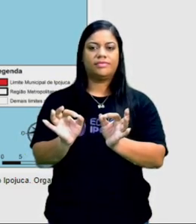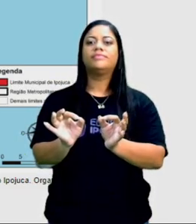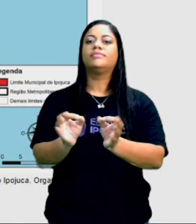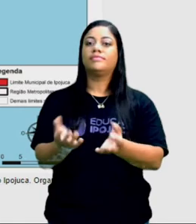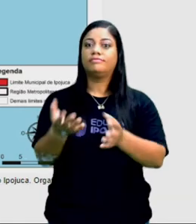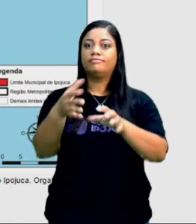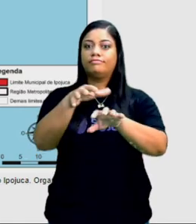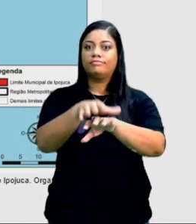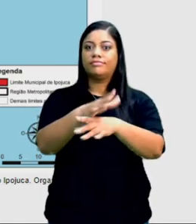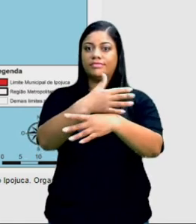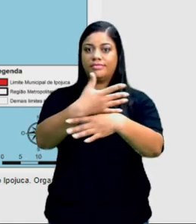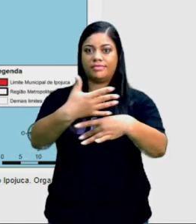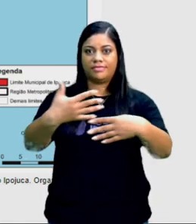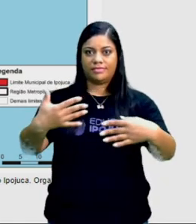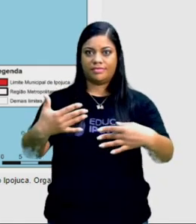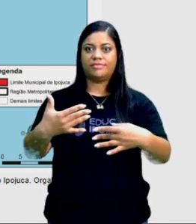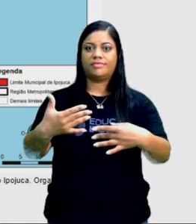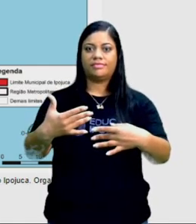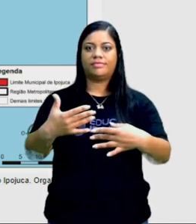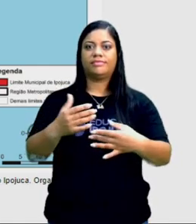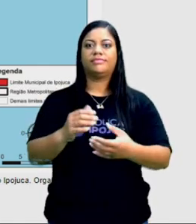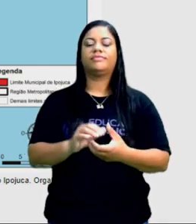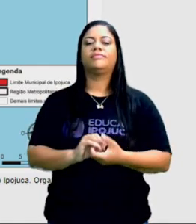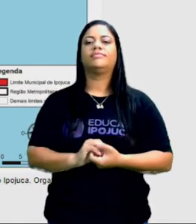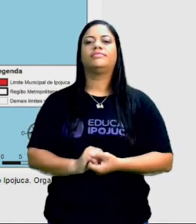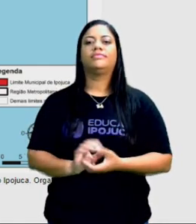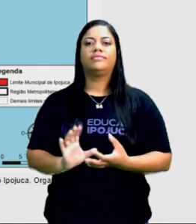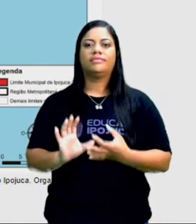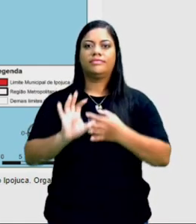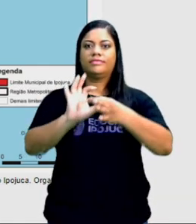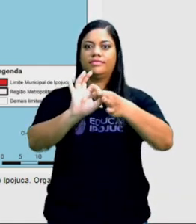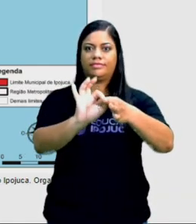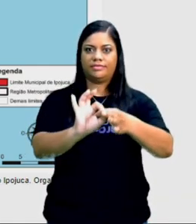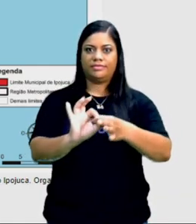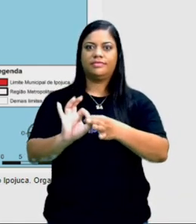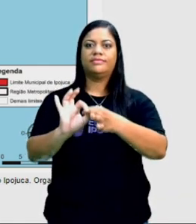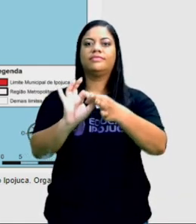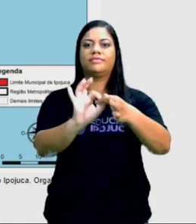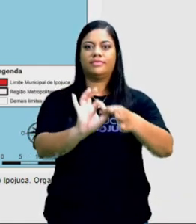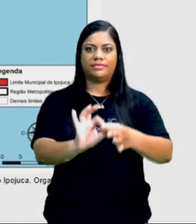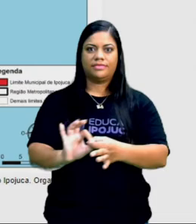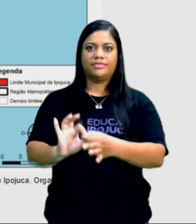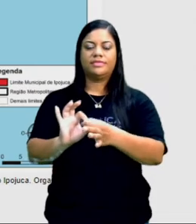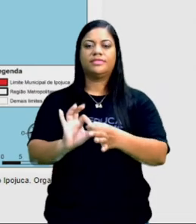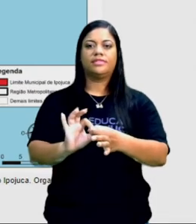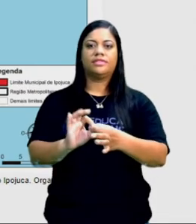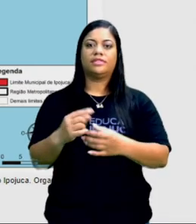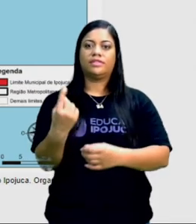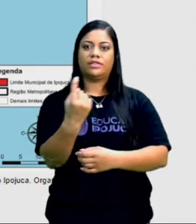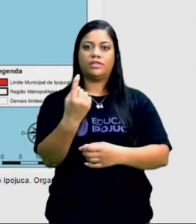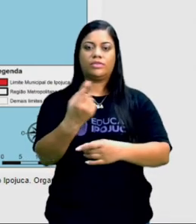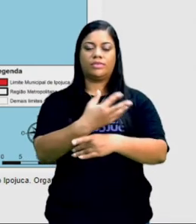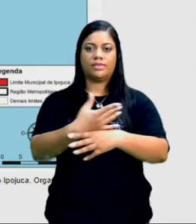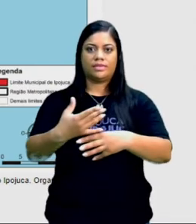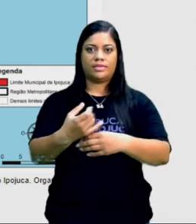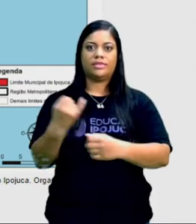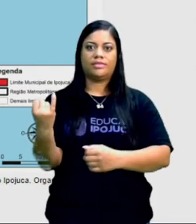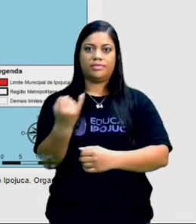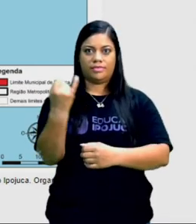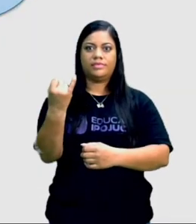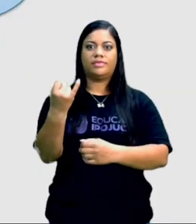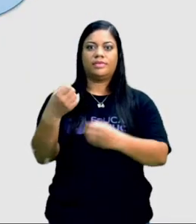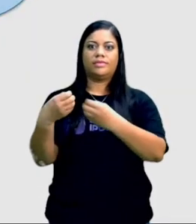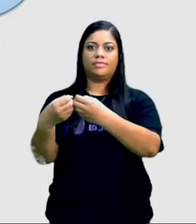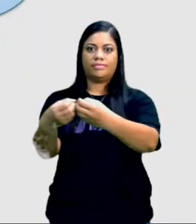urbana interligada entre si e em torno de uma cidade principal, geralmente uma